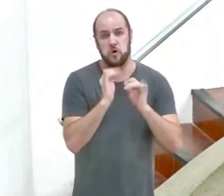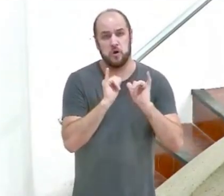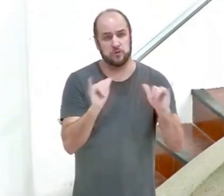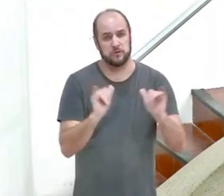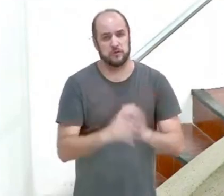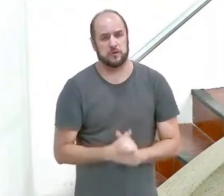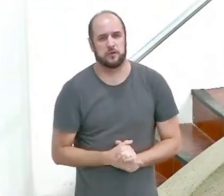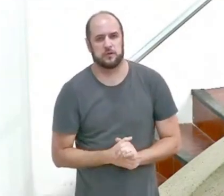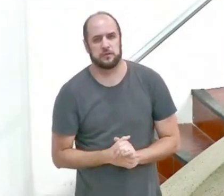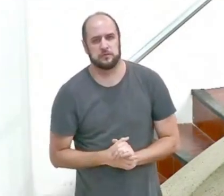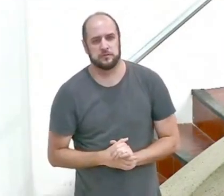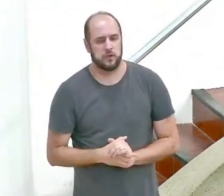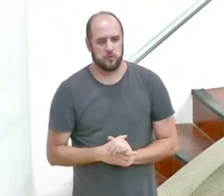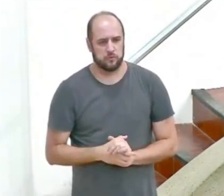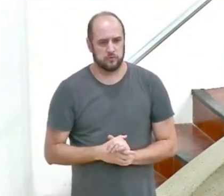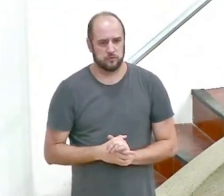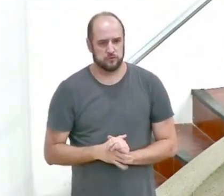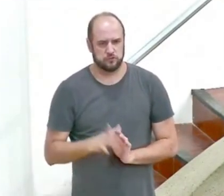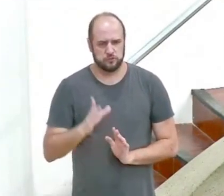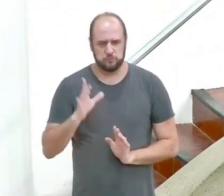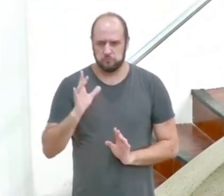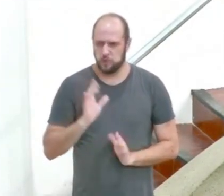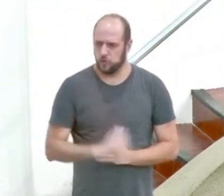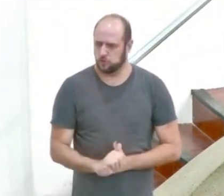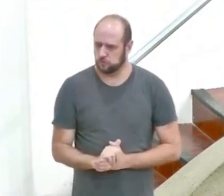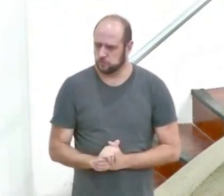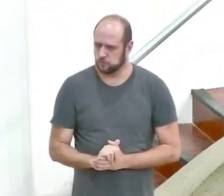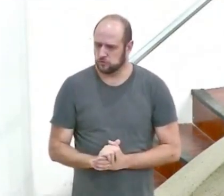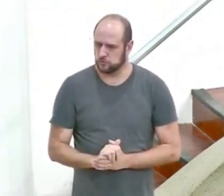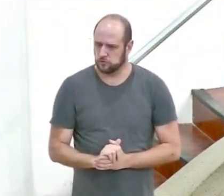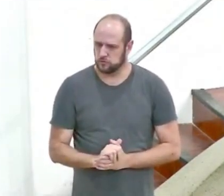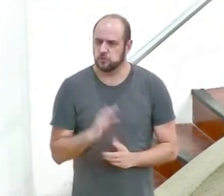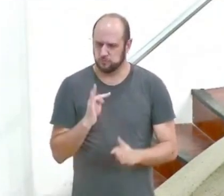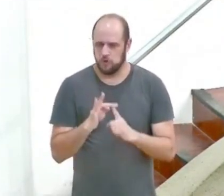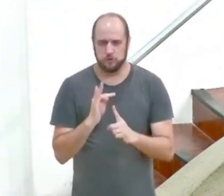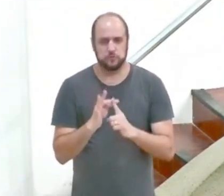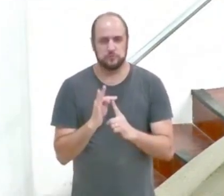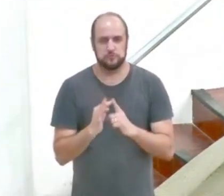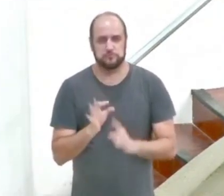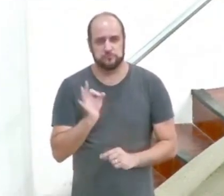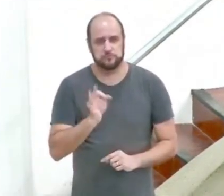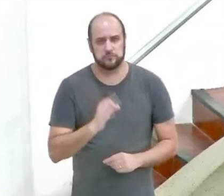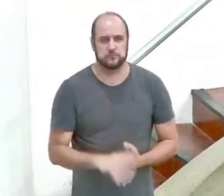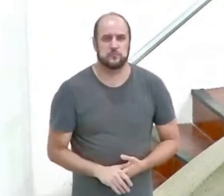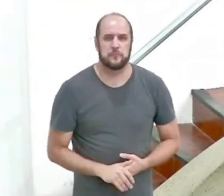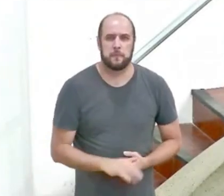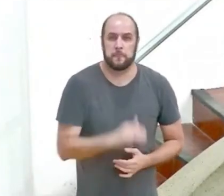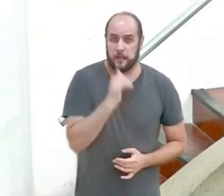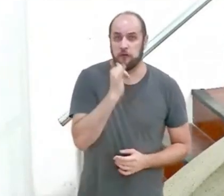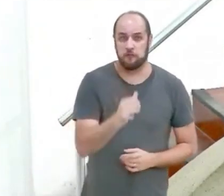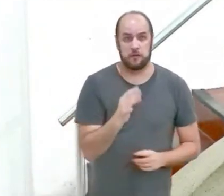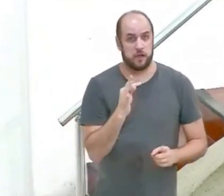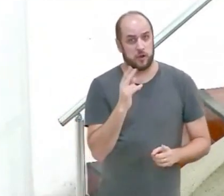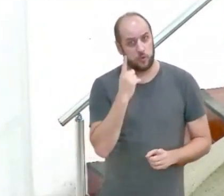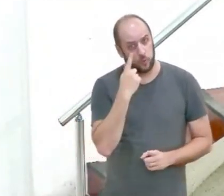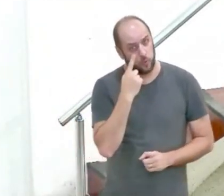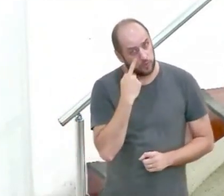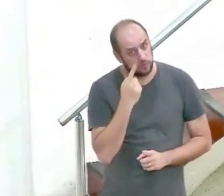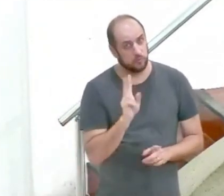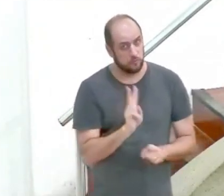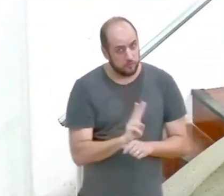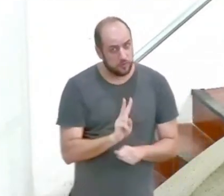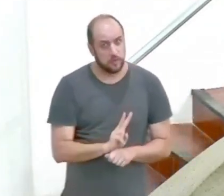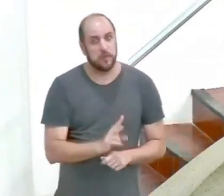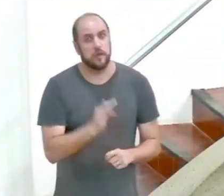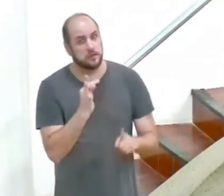verso 1 onde Paulo instrui o jovem pastor Timóteo a tratar as irmãs com toda